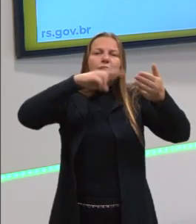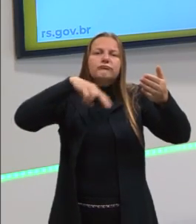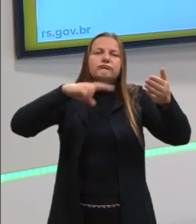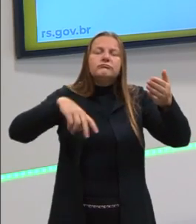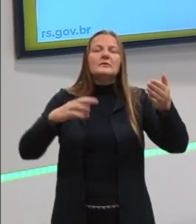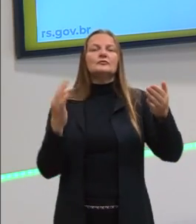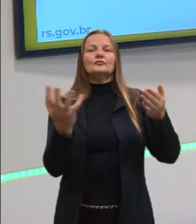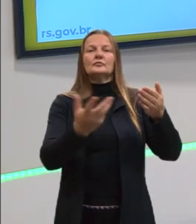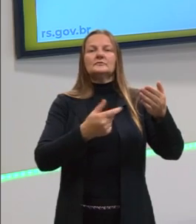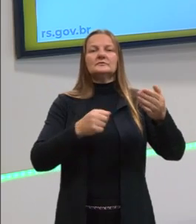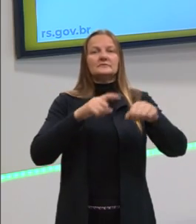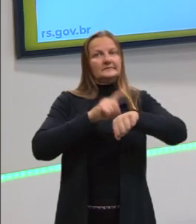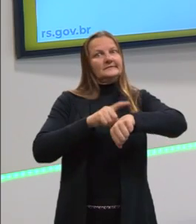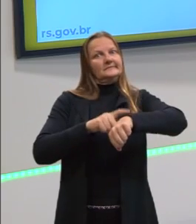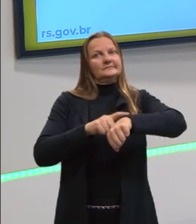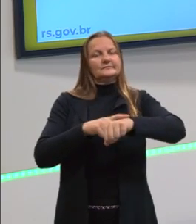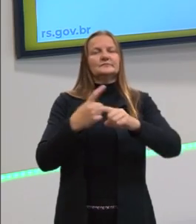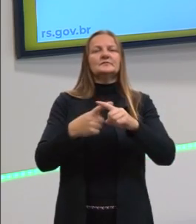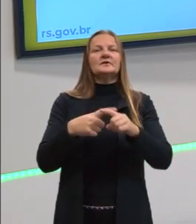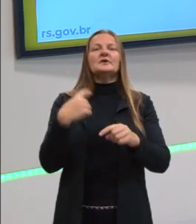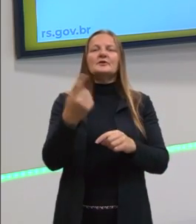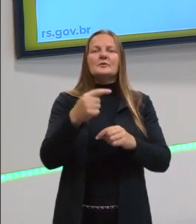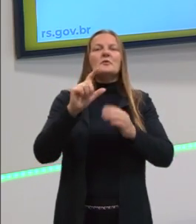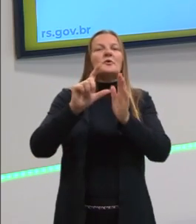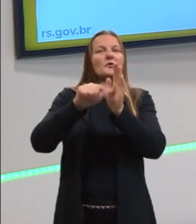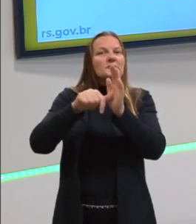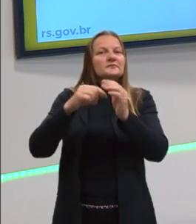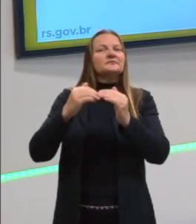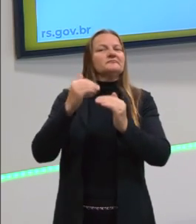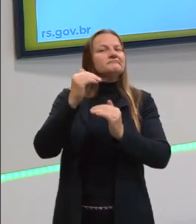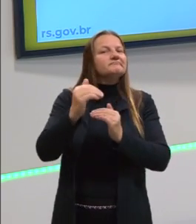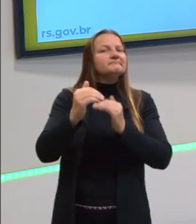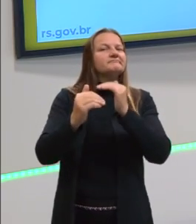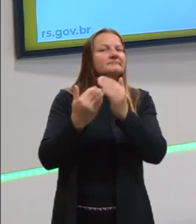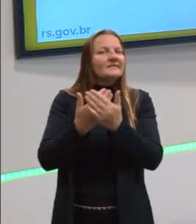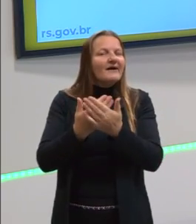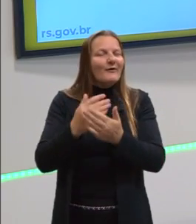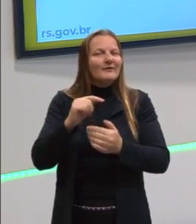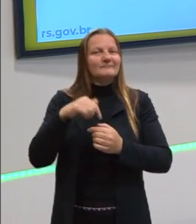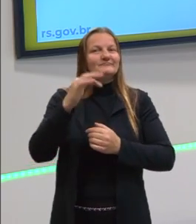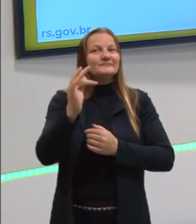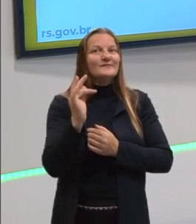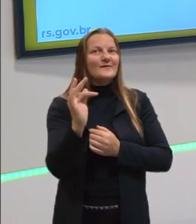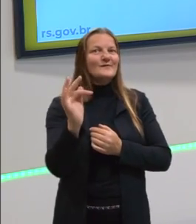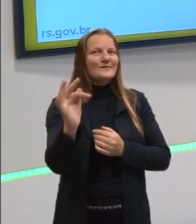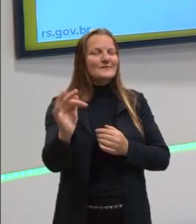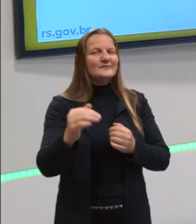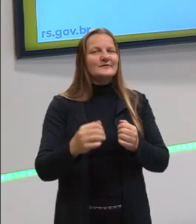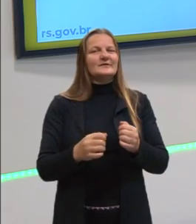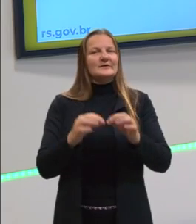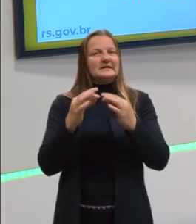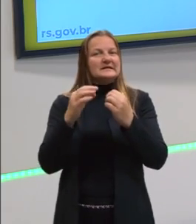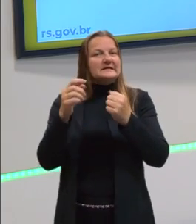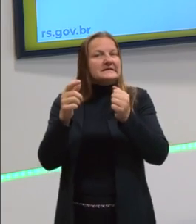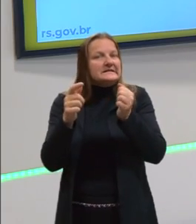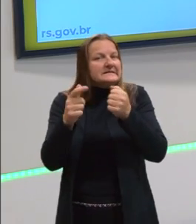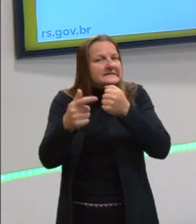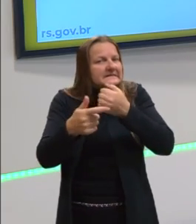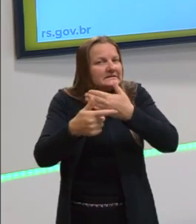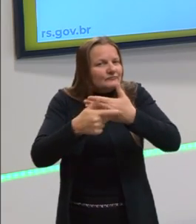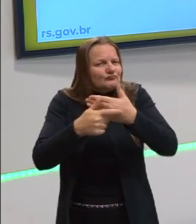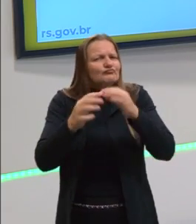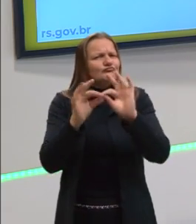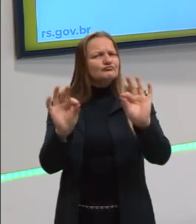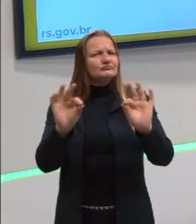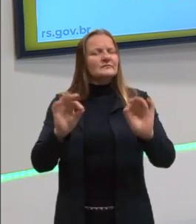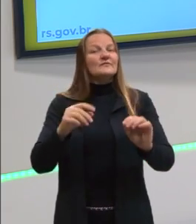vocês hoje por questão de tempo e até porque a gente vai passar por todas elas nas nossas aulas sobre funções sintáticas. Mas aqui é